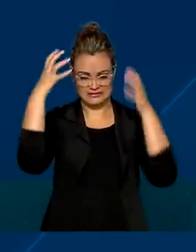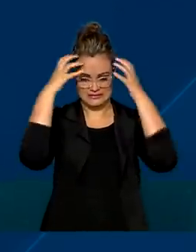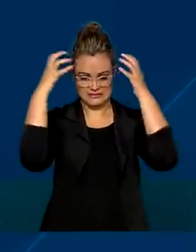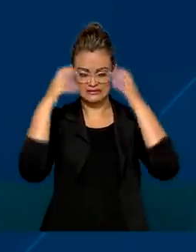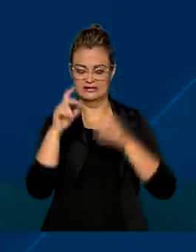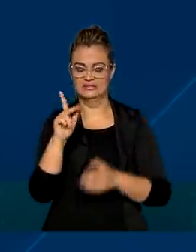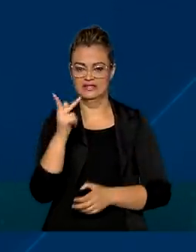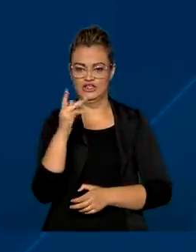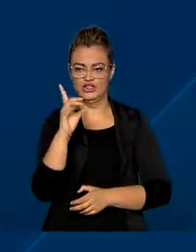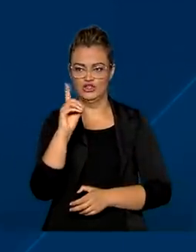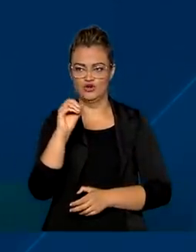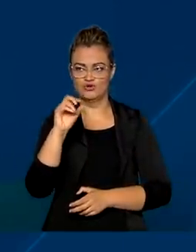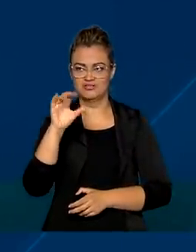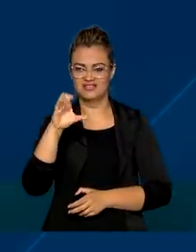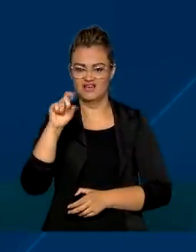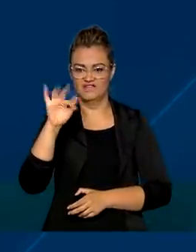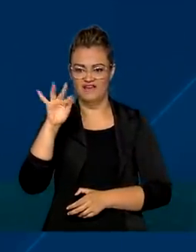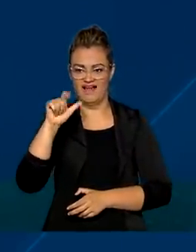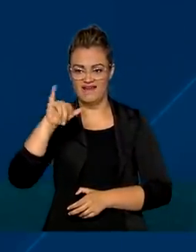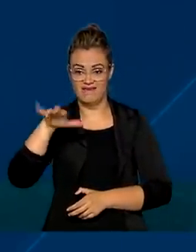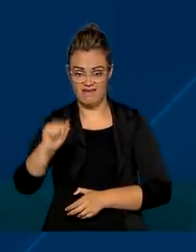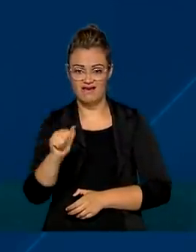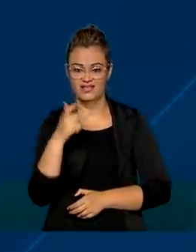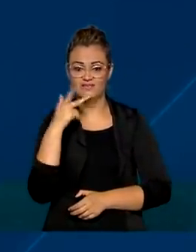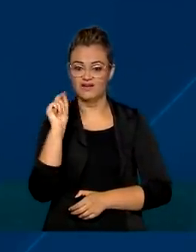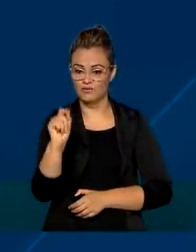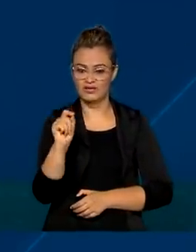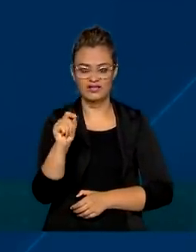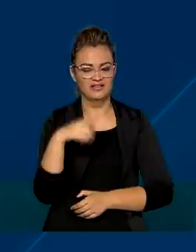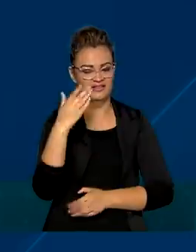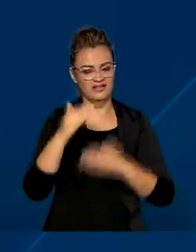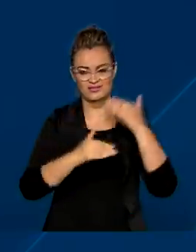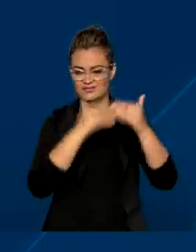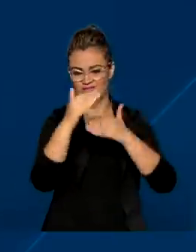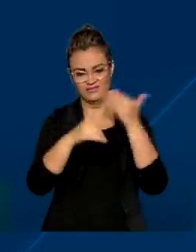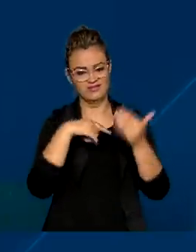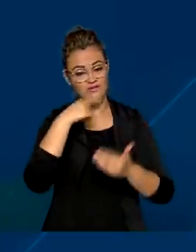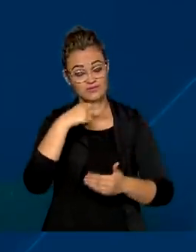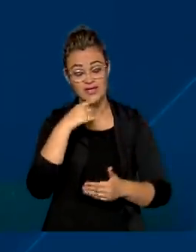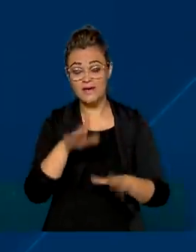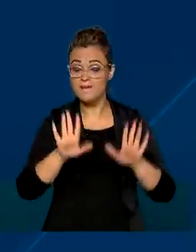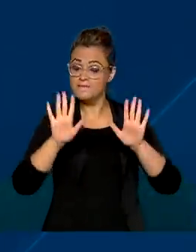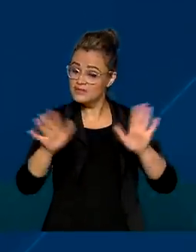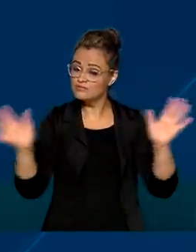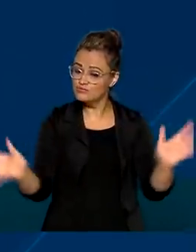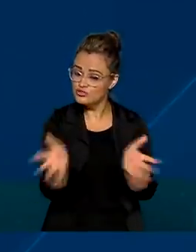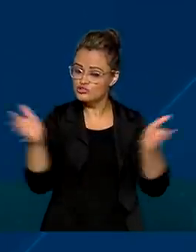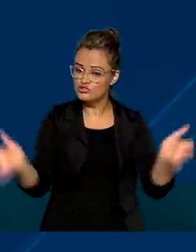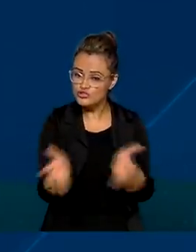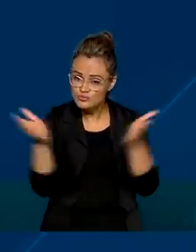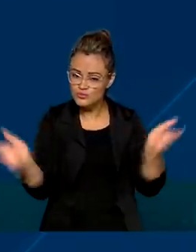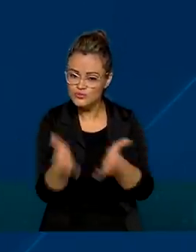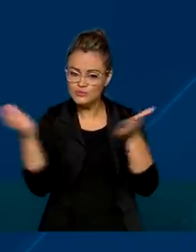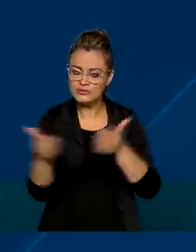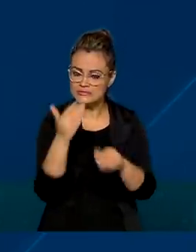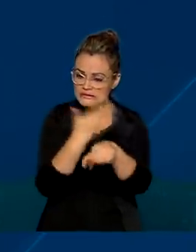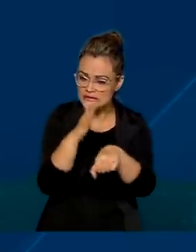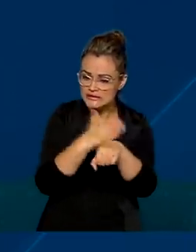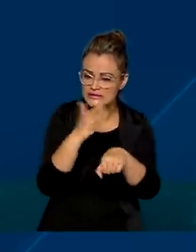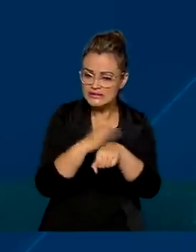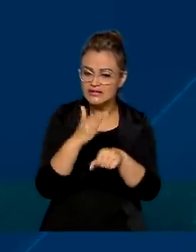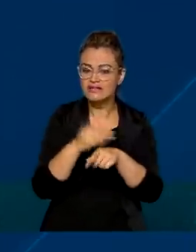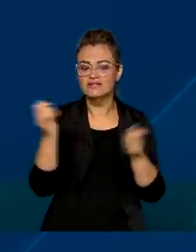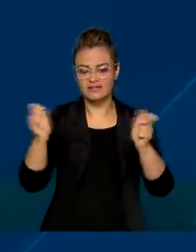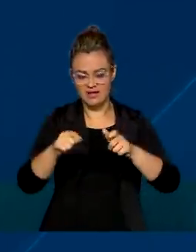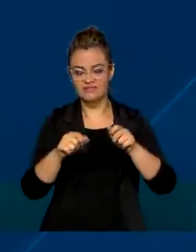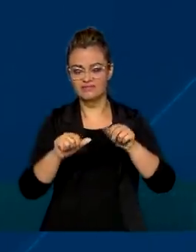com o diagnóstico de que teria dificuldades de desenvolvimento. Mas o estímulo na primeira infância mostra que é possível